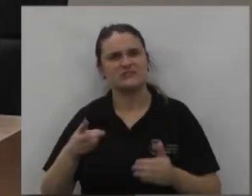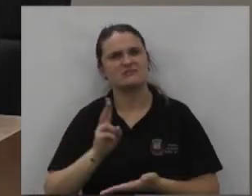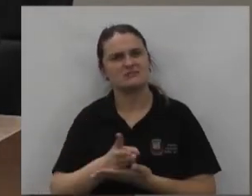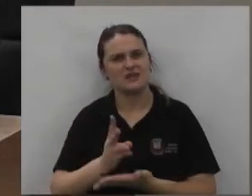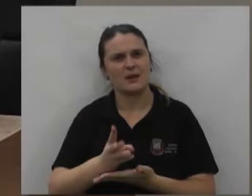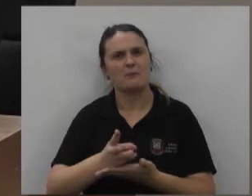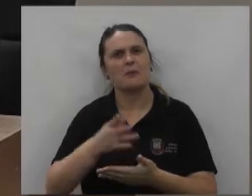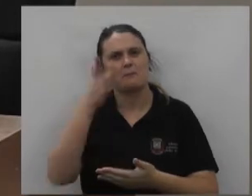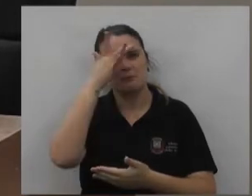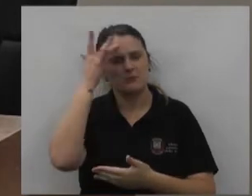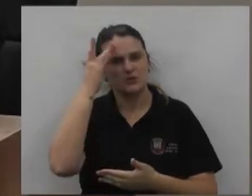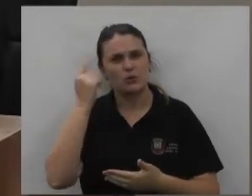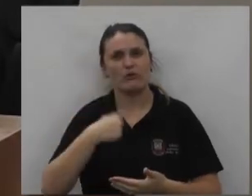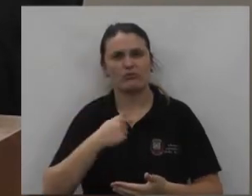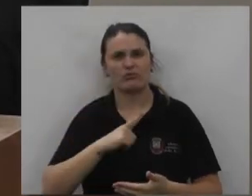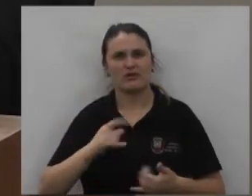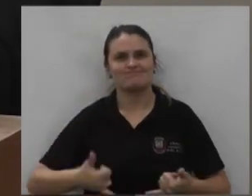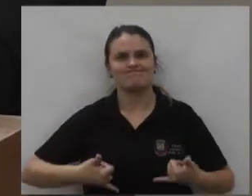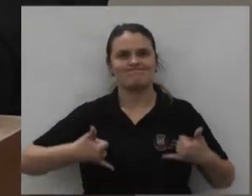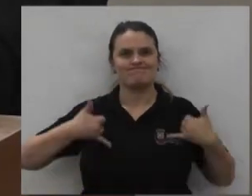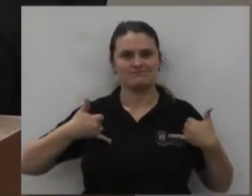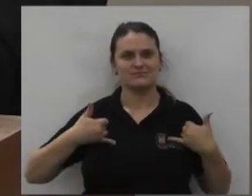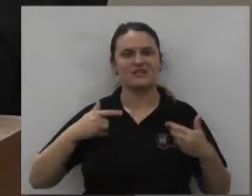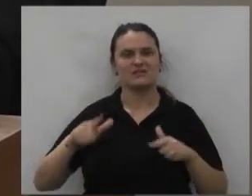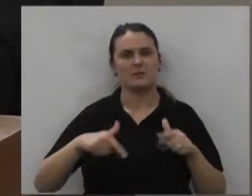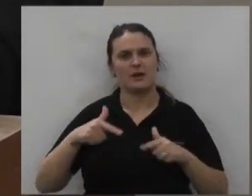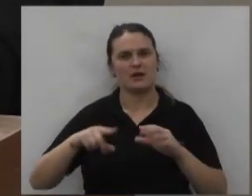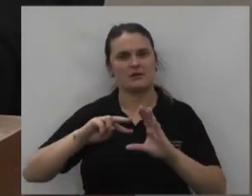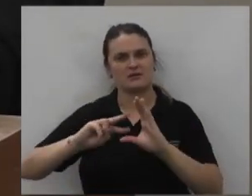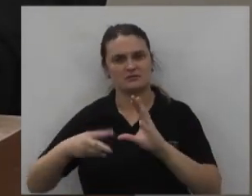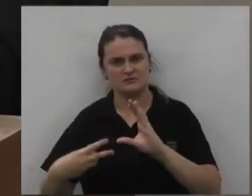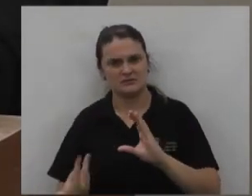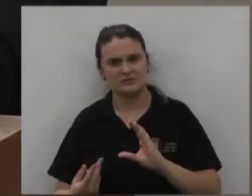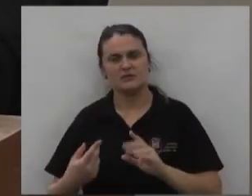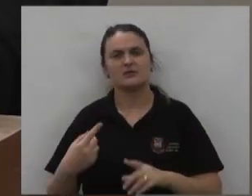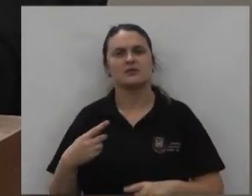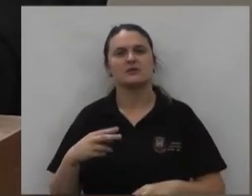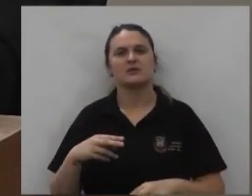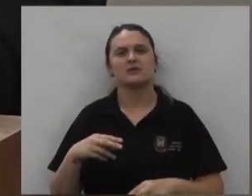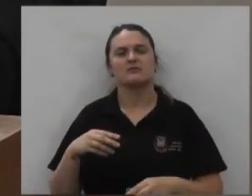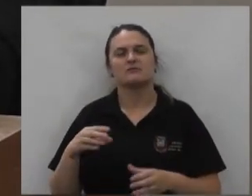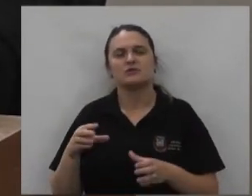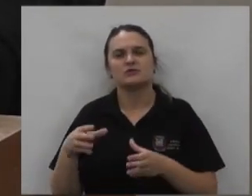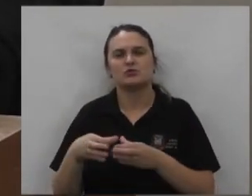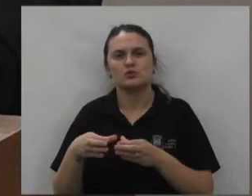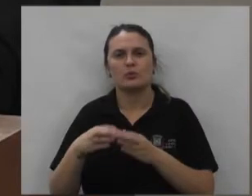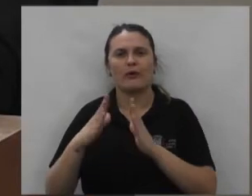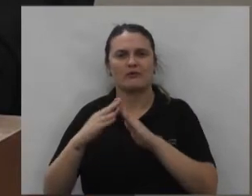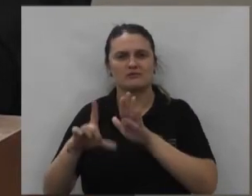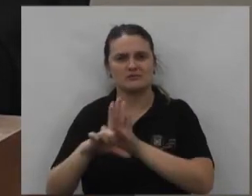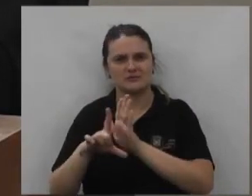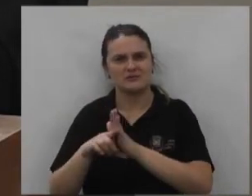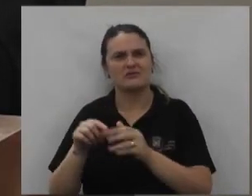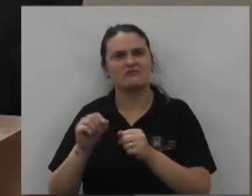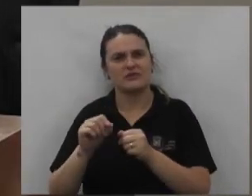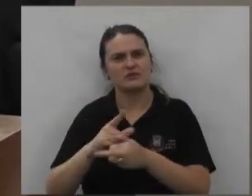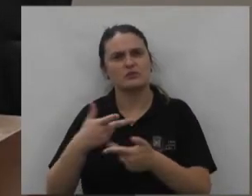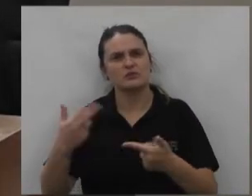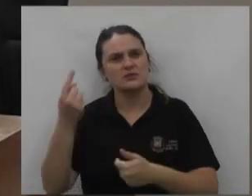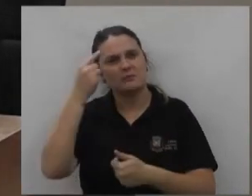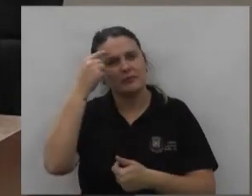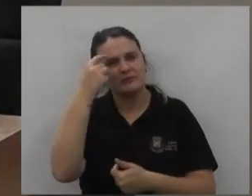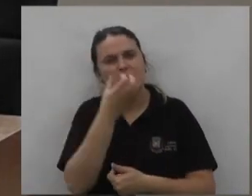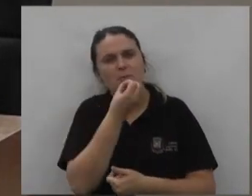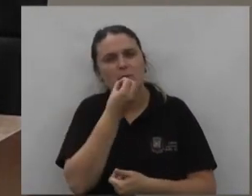cada dia mais eu fico orgulhoso por pertencer a essa casa por pertencer a essa casa de leis que faz coisas